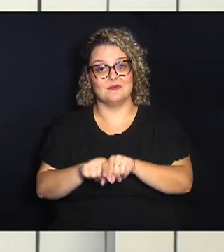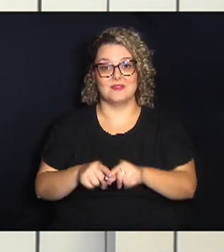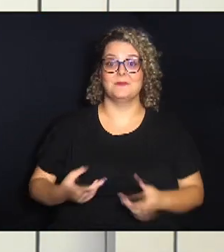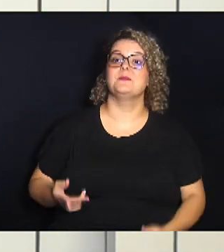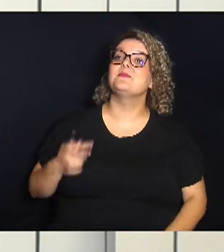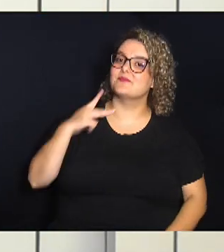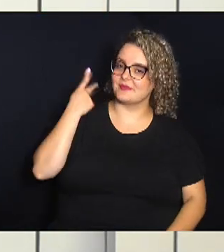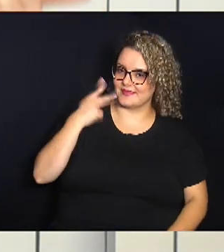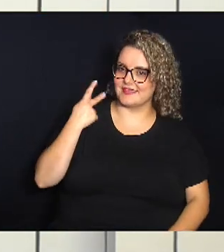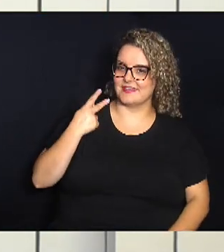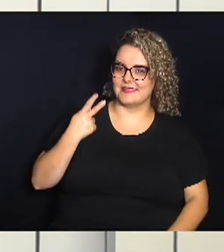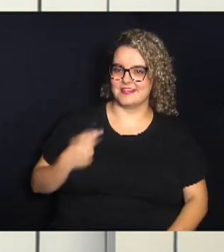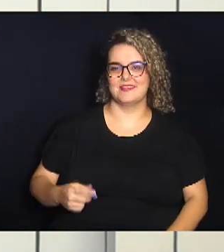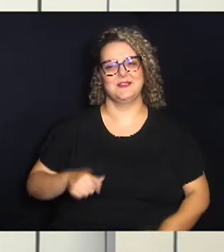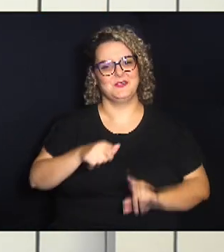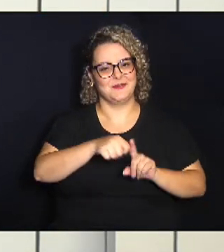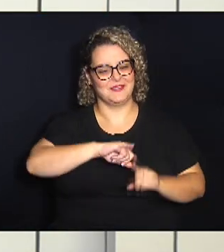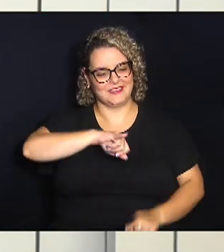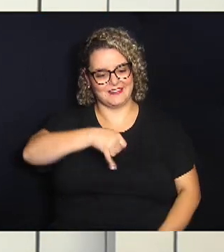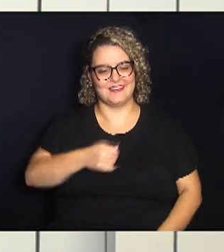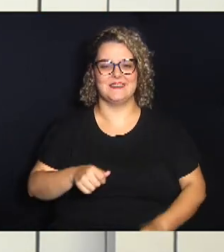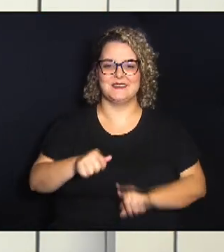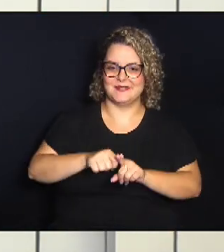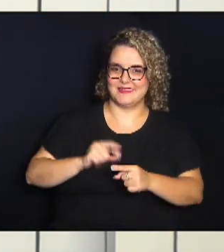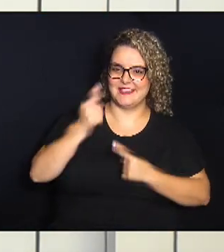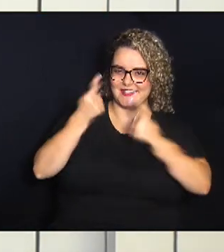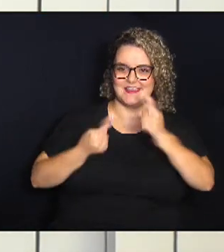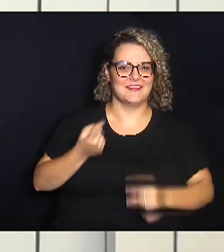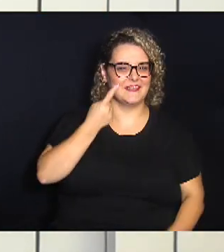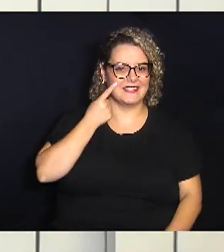vereadores, nos meses de janeiro e fevereiro.